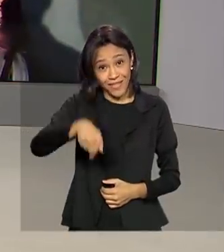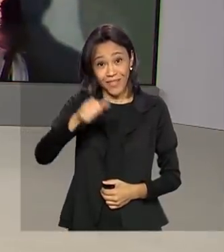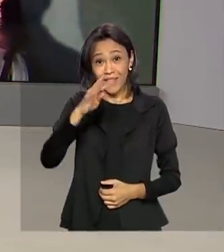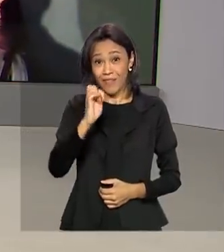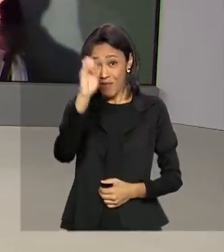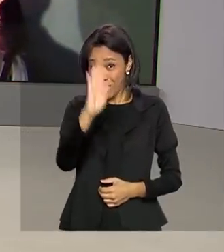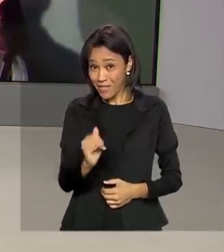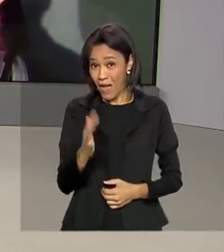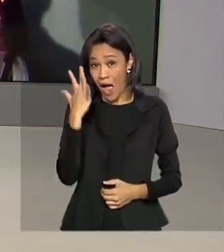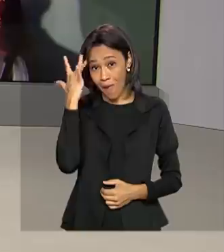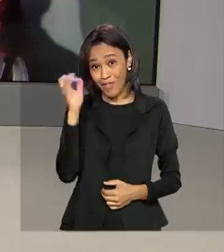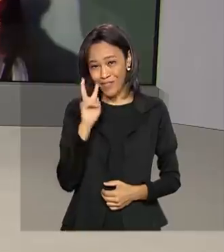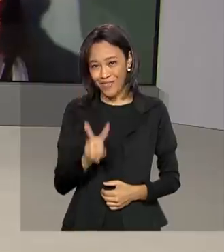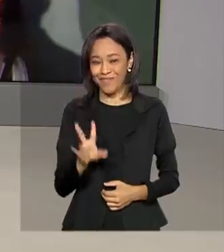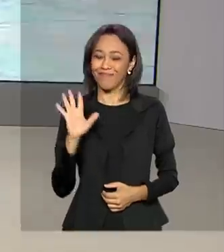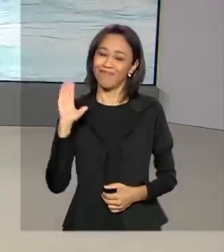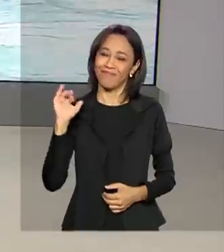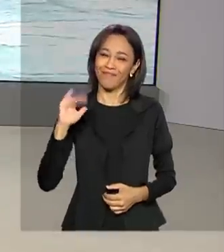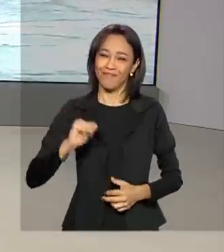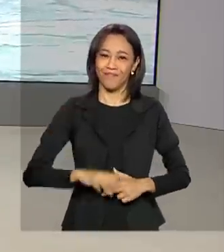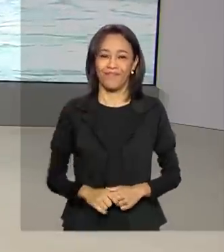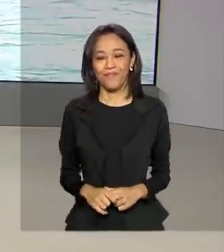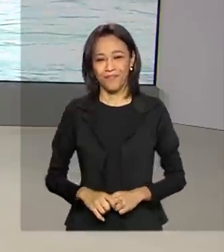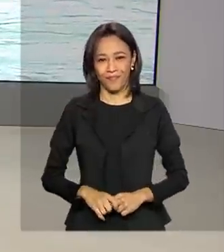Brasil. Nos vemos amanhã. Até lá.